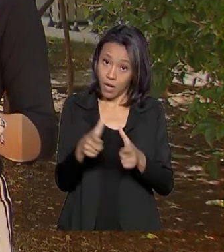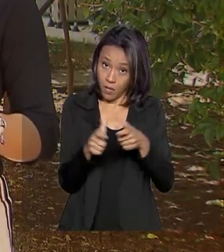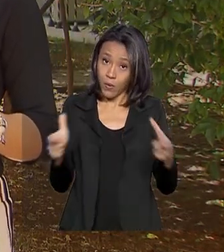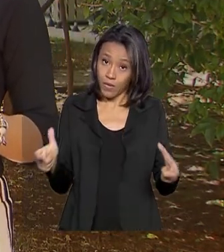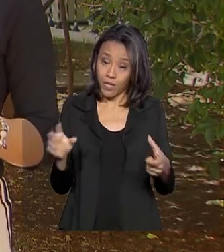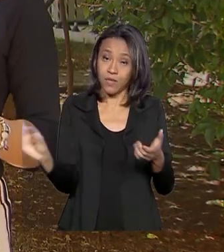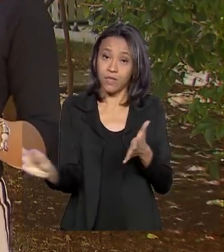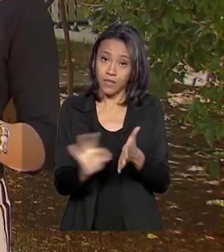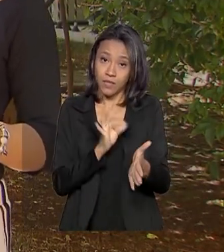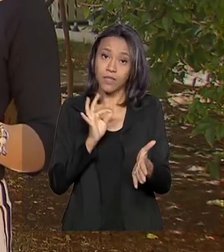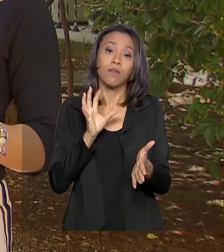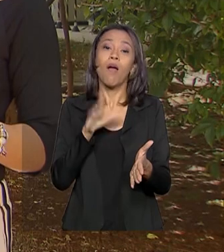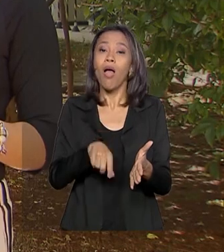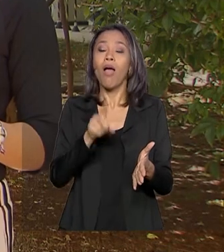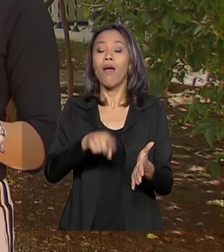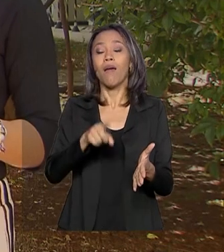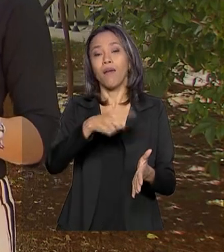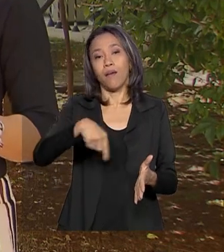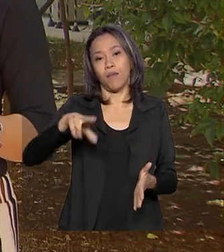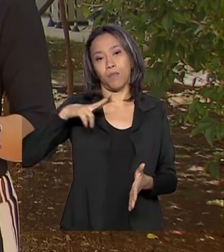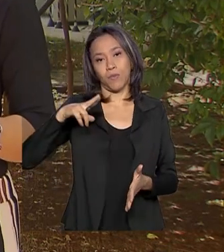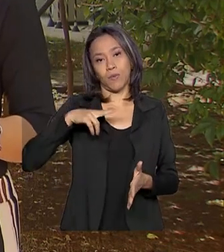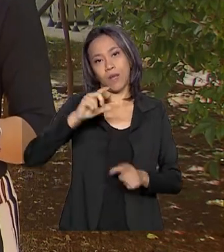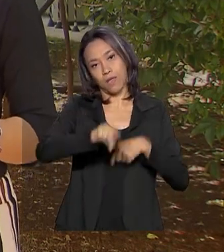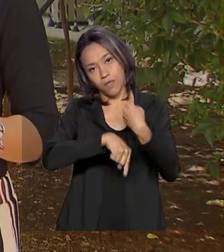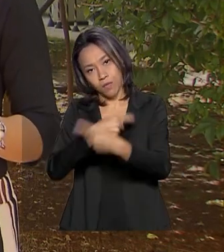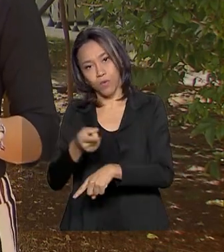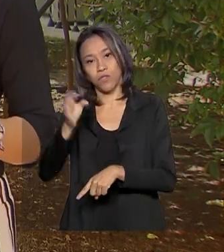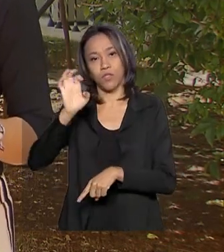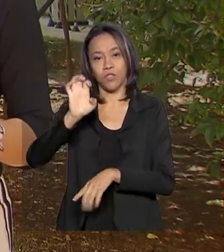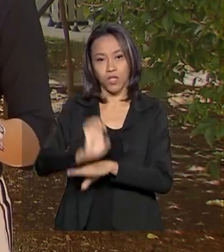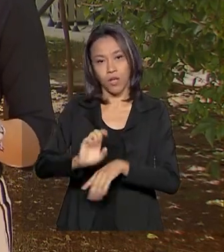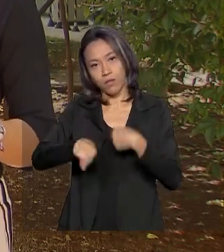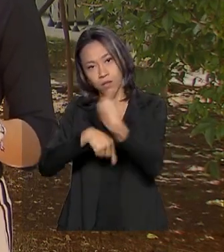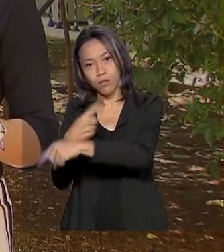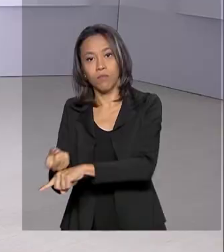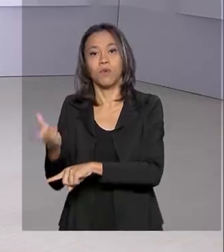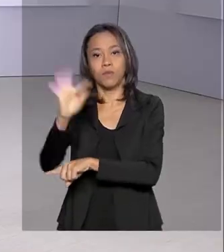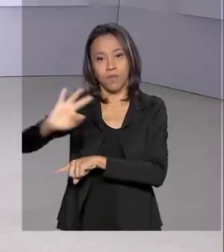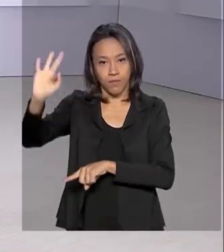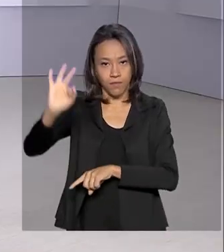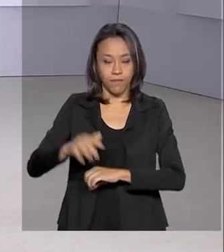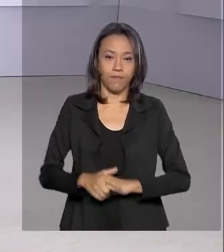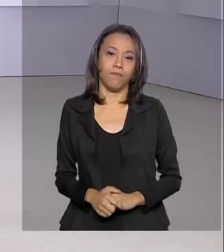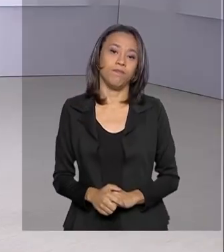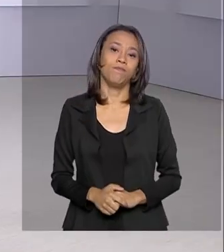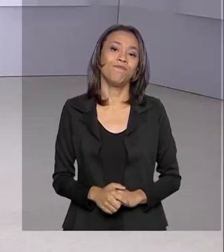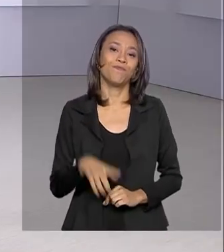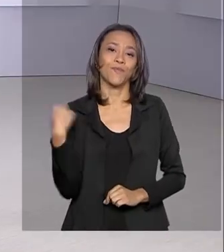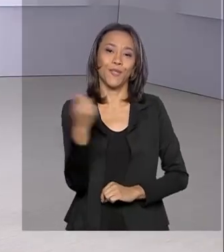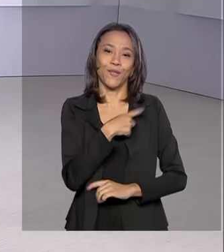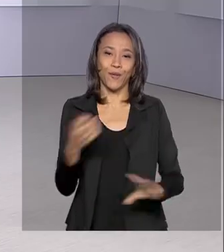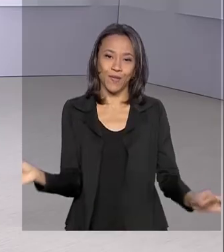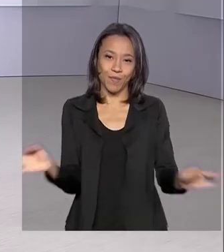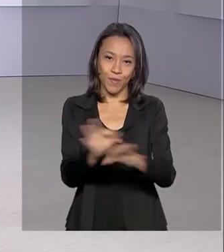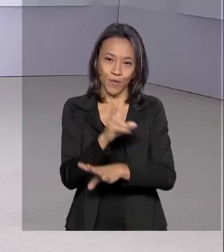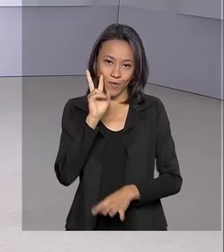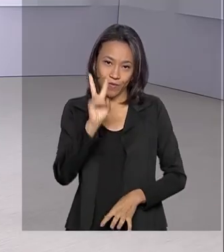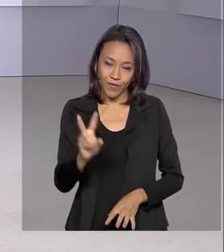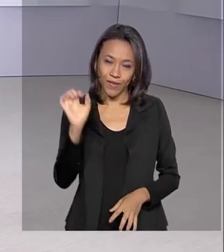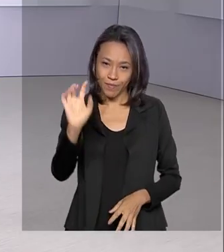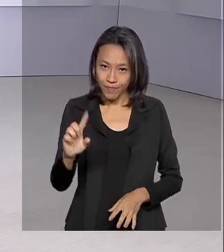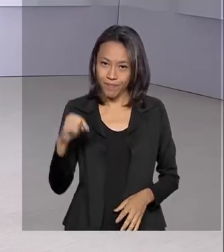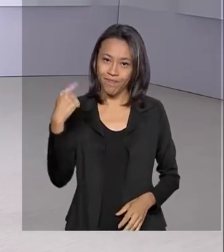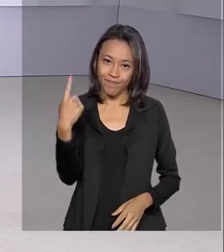matriculada na rede privada, seguida da estadual e da federal. A gente fica por aqui, nos vemos